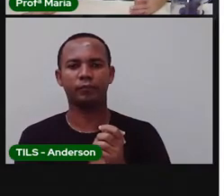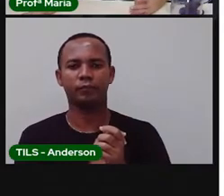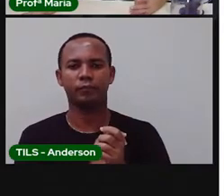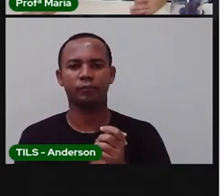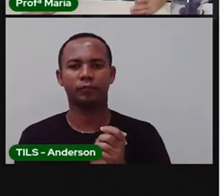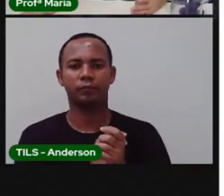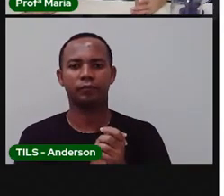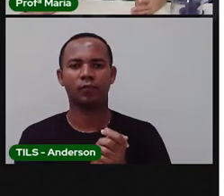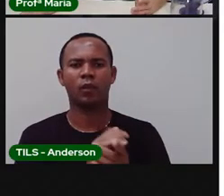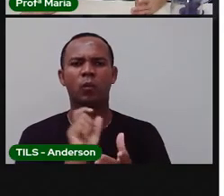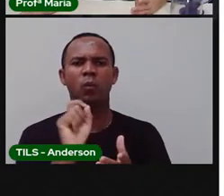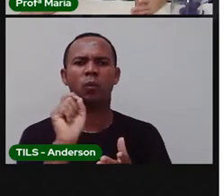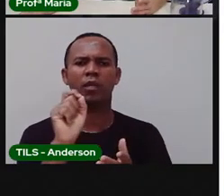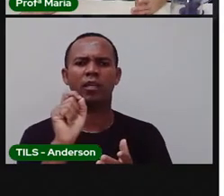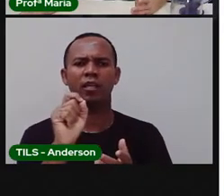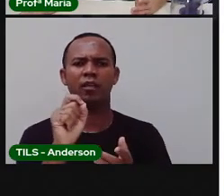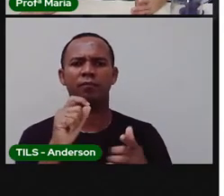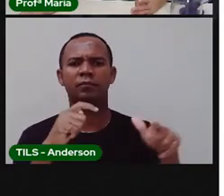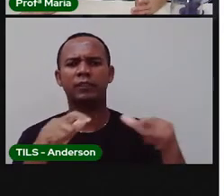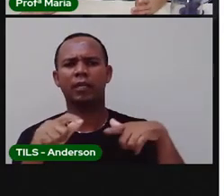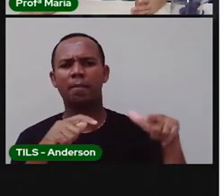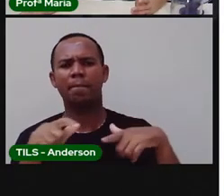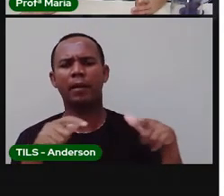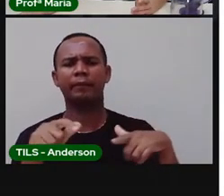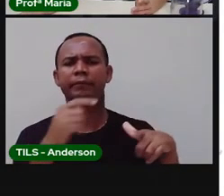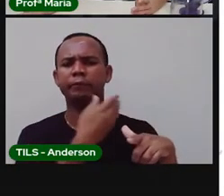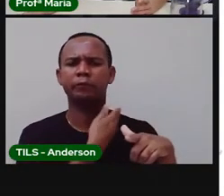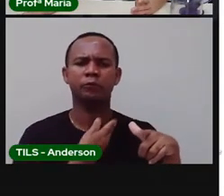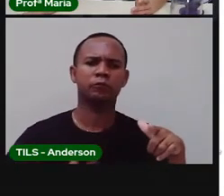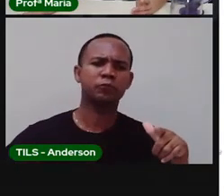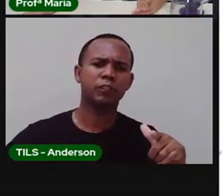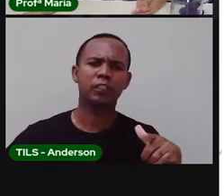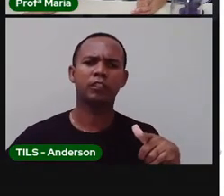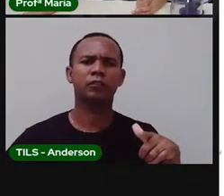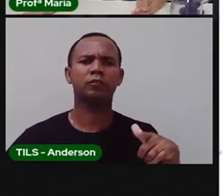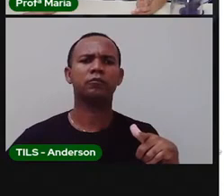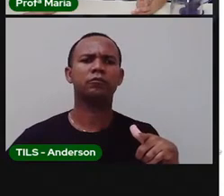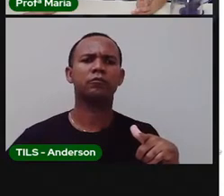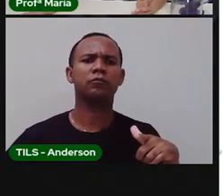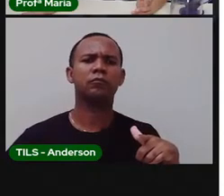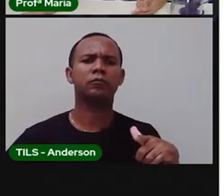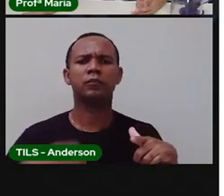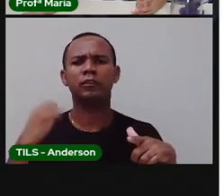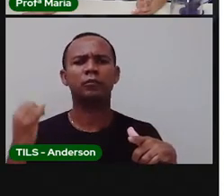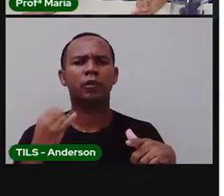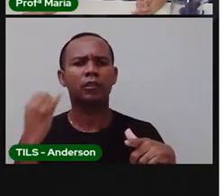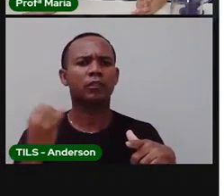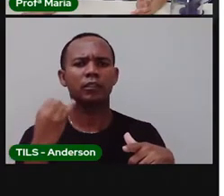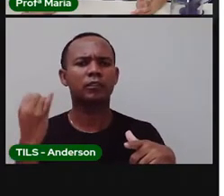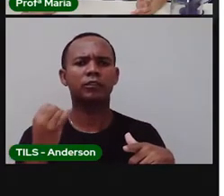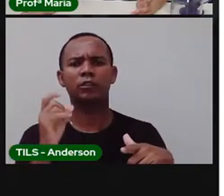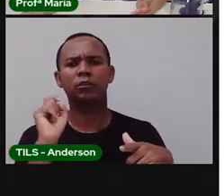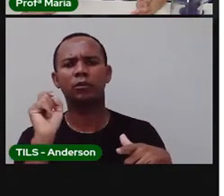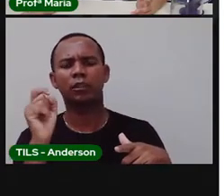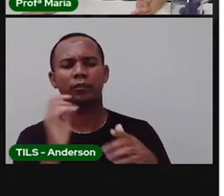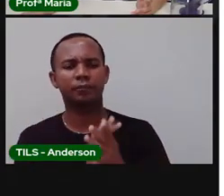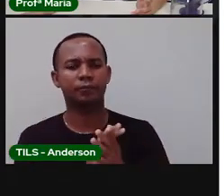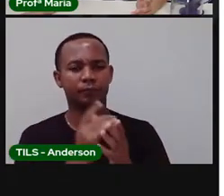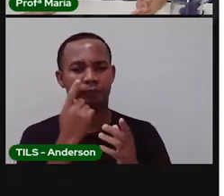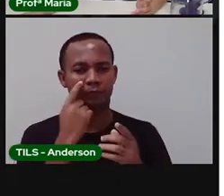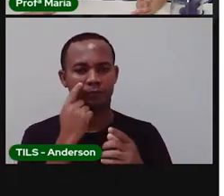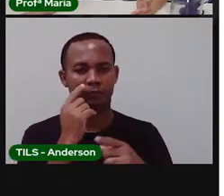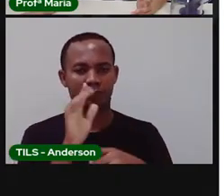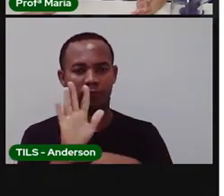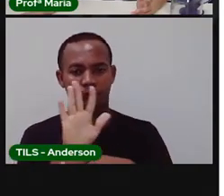E que serviço público é que vamos falar hoje de tão inusitado? A prova é até voltar aqui o slide e fazer